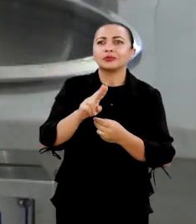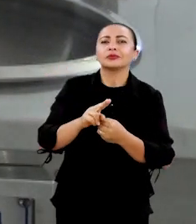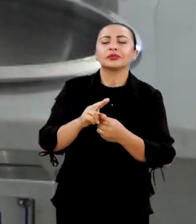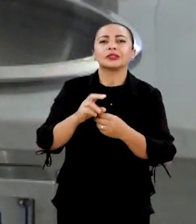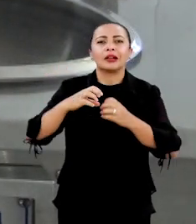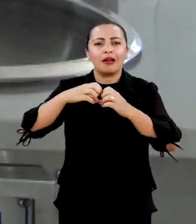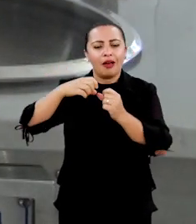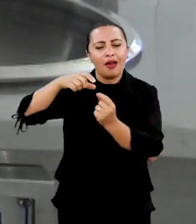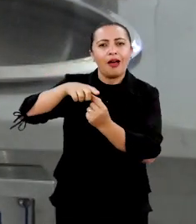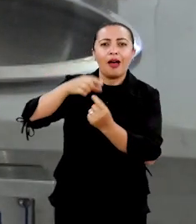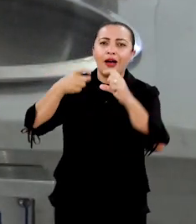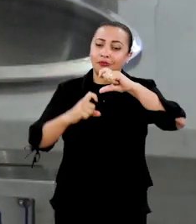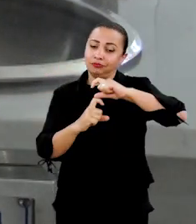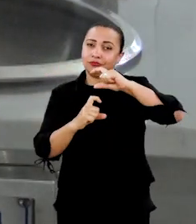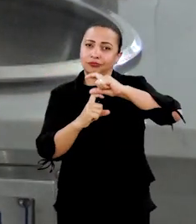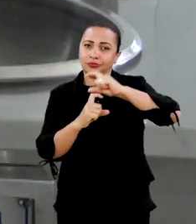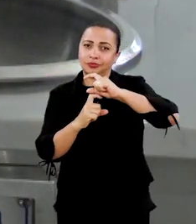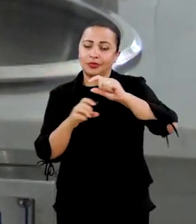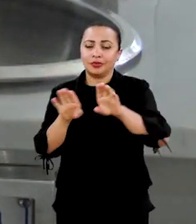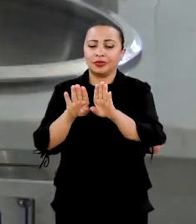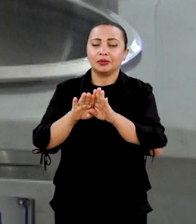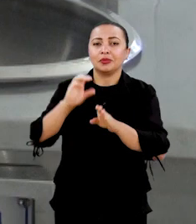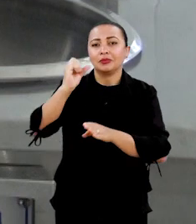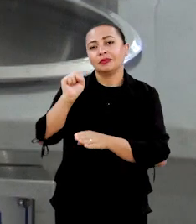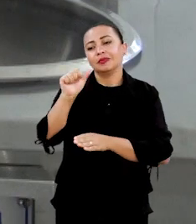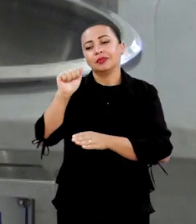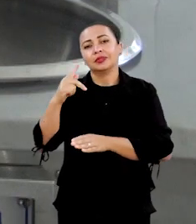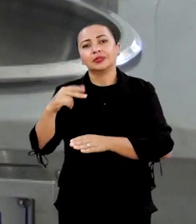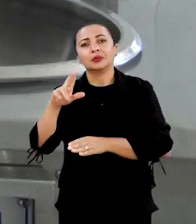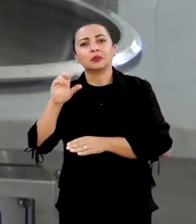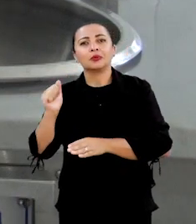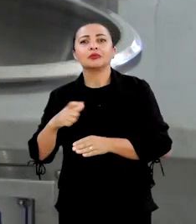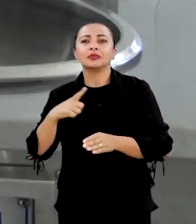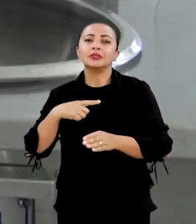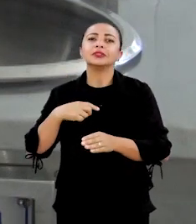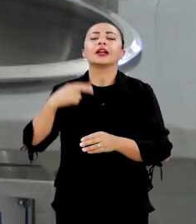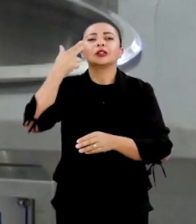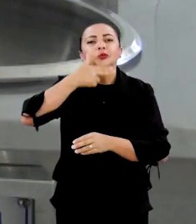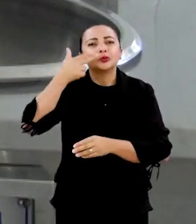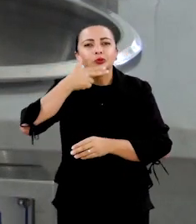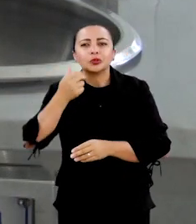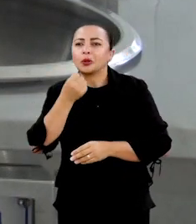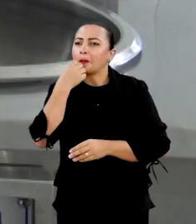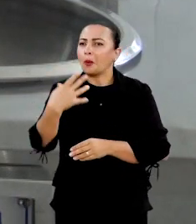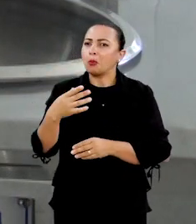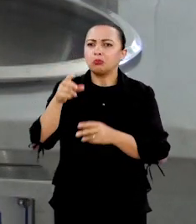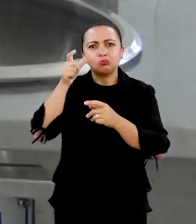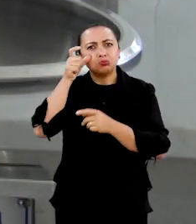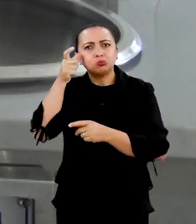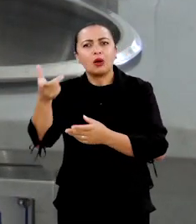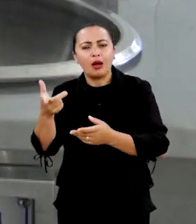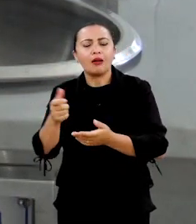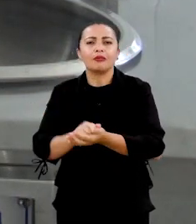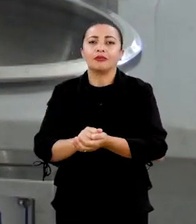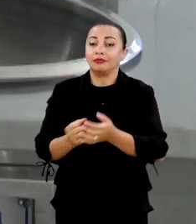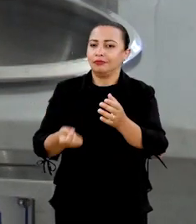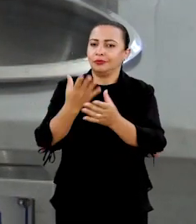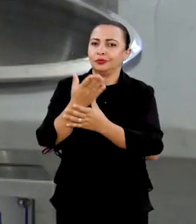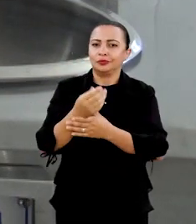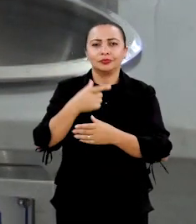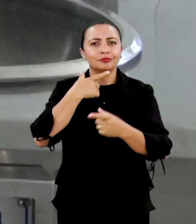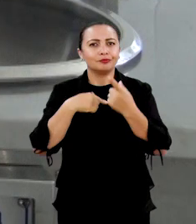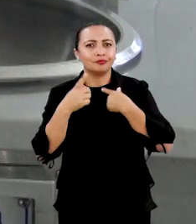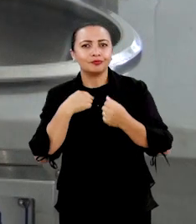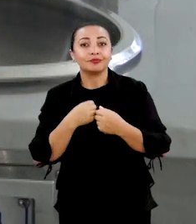mais utilizada a castanha do caju. E aí a sapucaia tem teorias nutricionais muito interessantes. E aí com